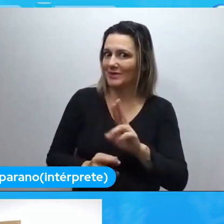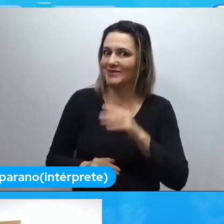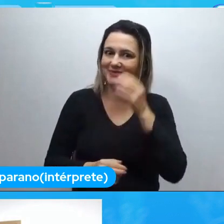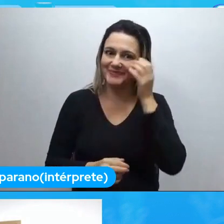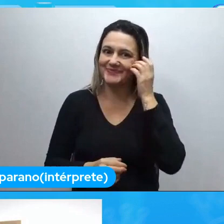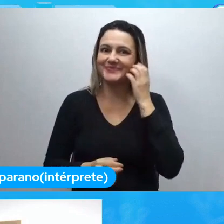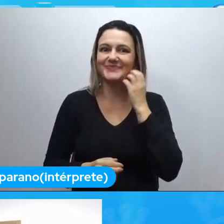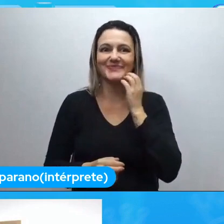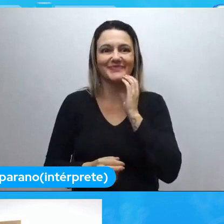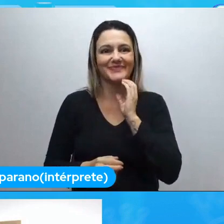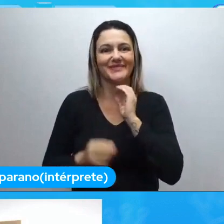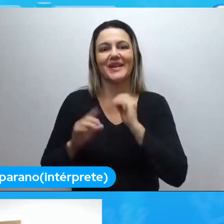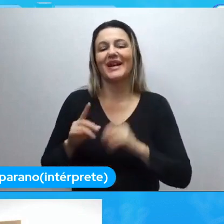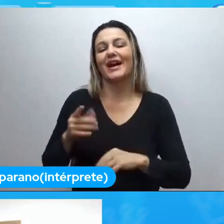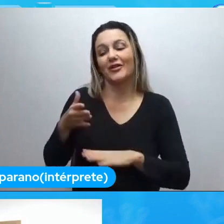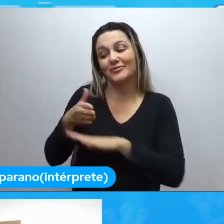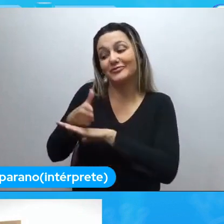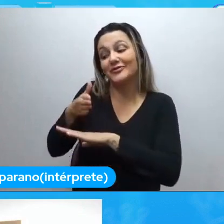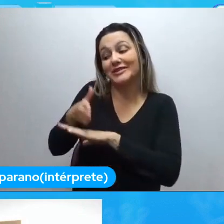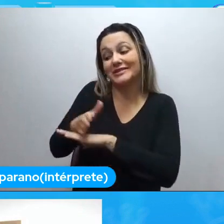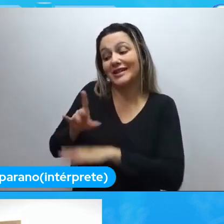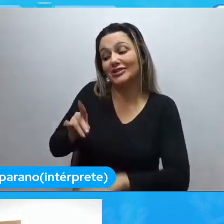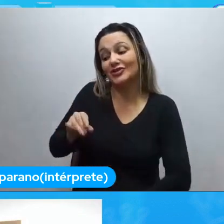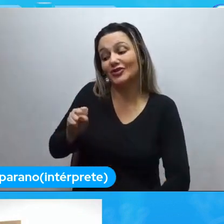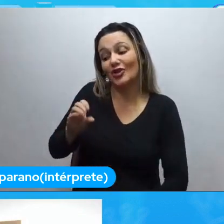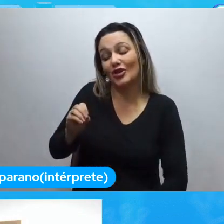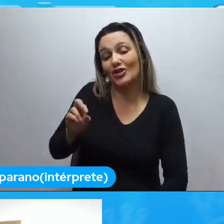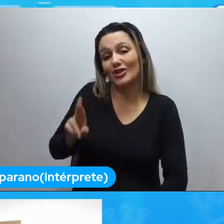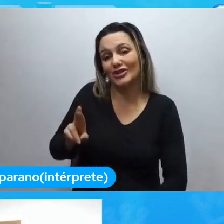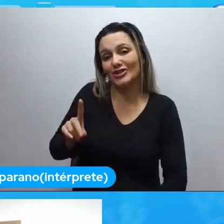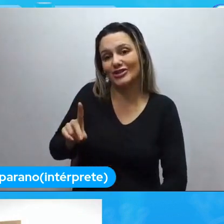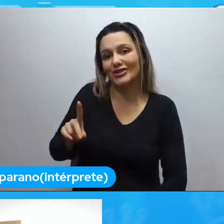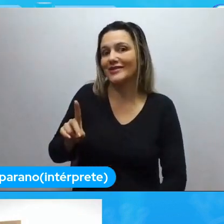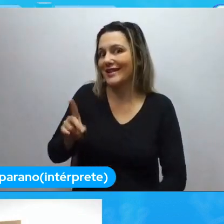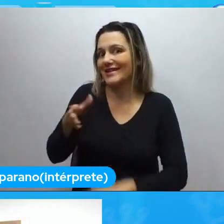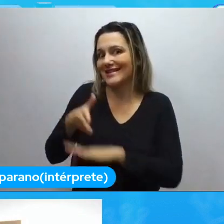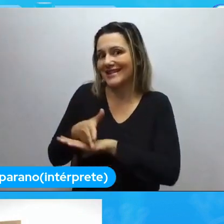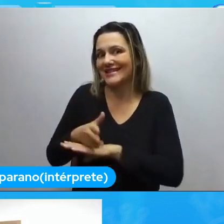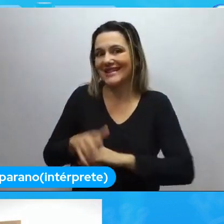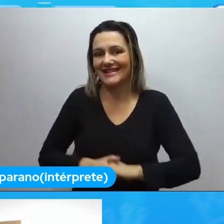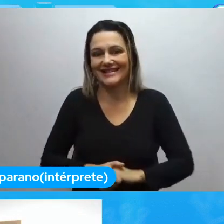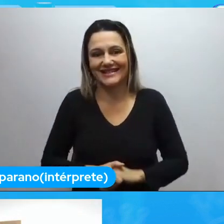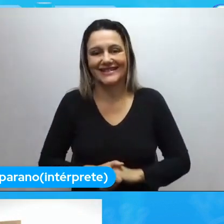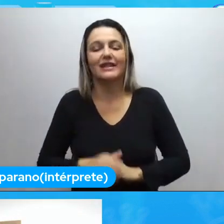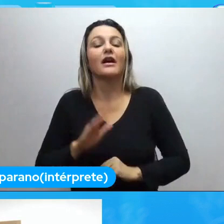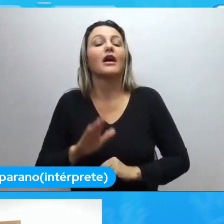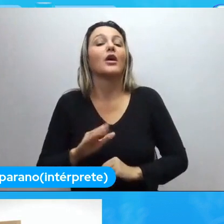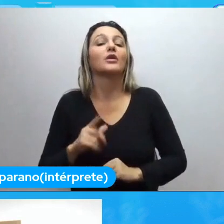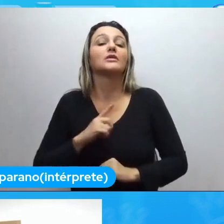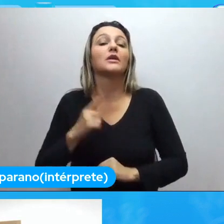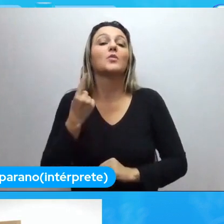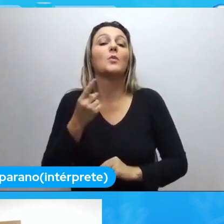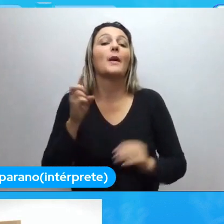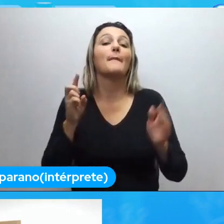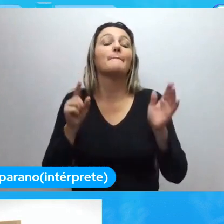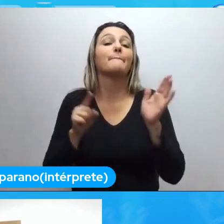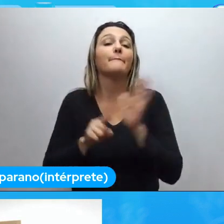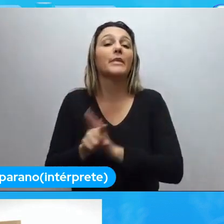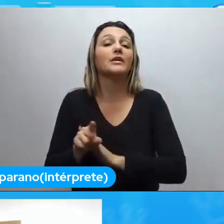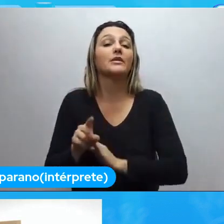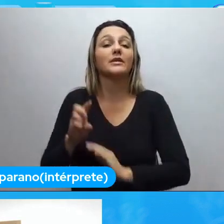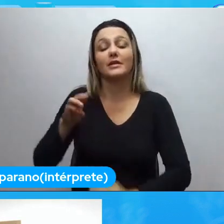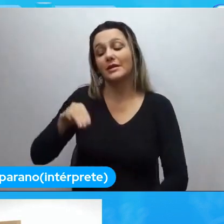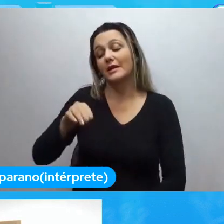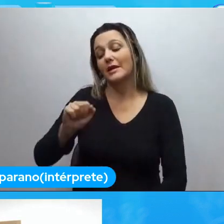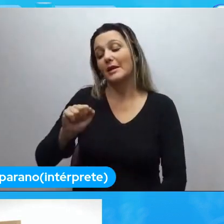no discórdio, não, menina, mas eu vou tentar. A gente faz uma videoaula, está tranquilo. Mário Sérgio deixou uma pergunta para você. O que fez você persistir? Mário